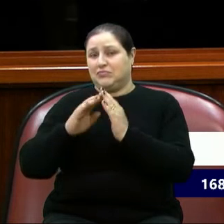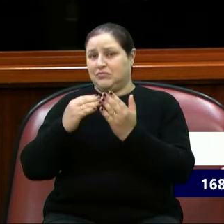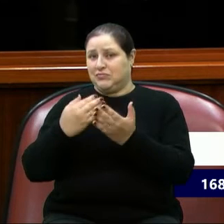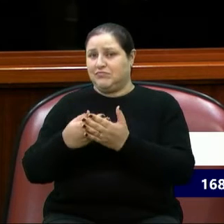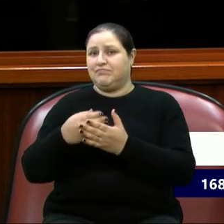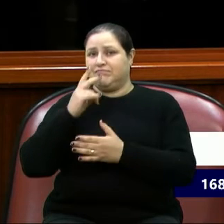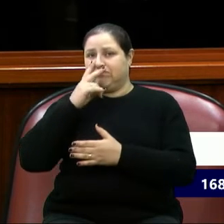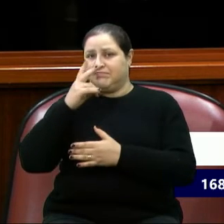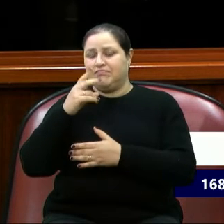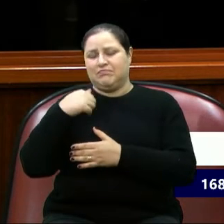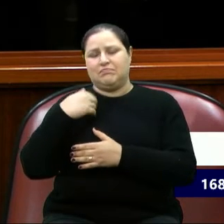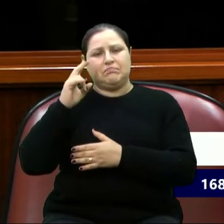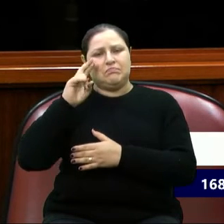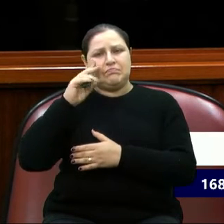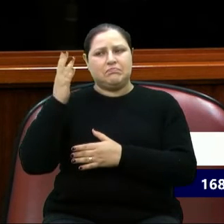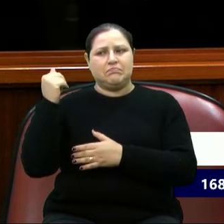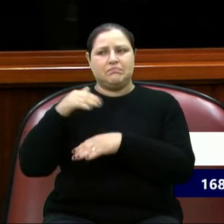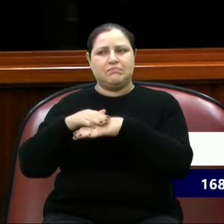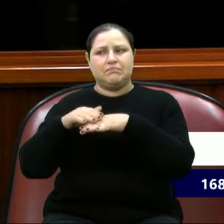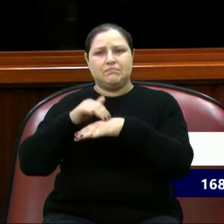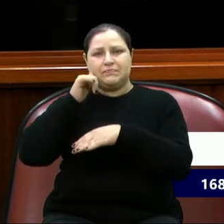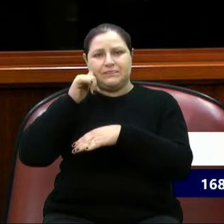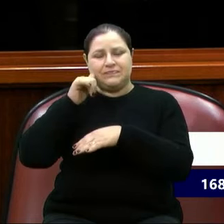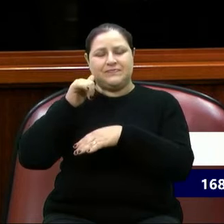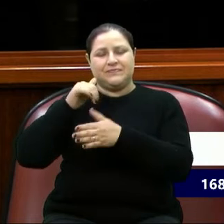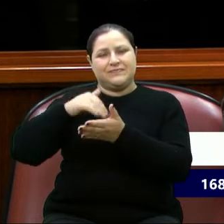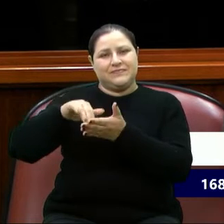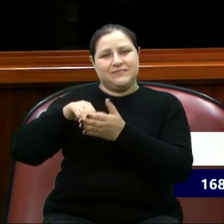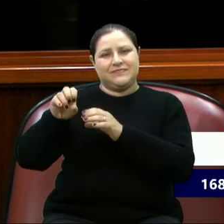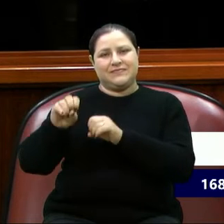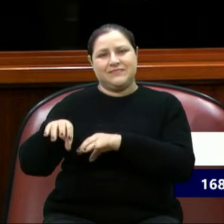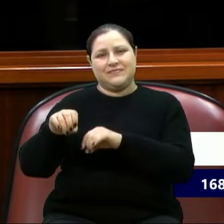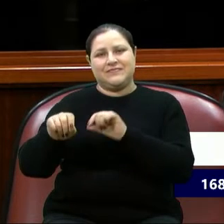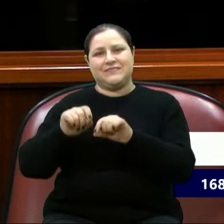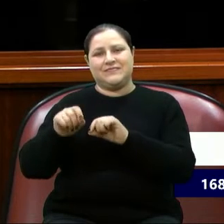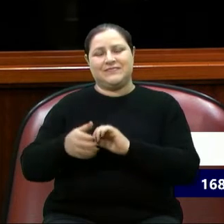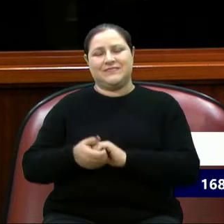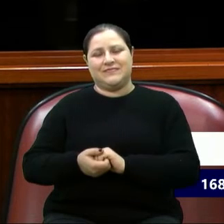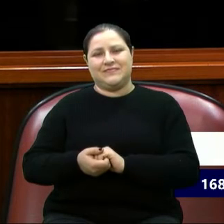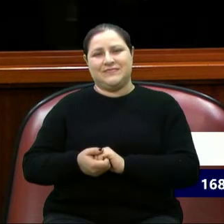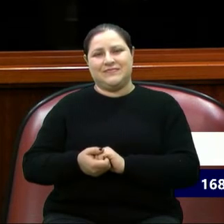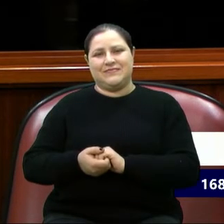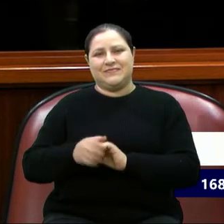conversamos, eu lembro de ter conversado, inclusive, com a secretária da Educação, no sentido de